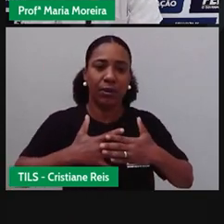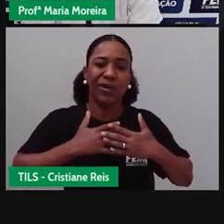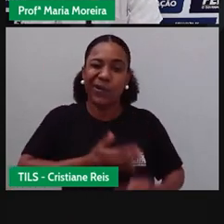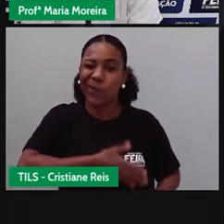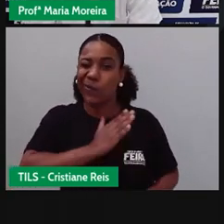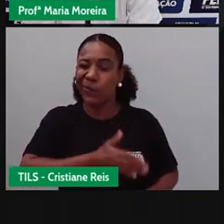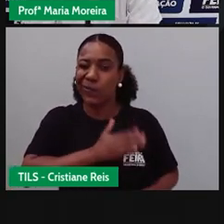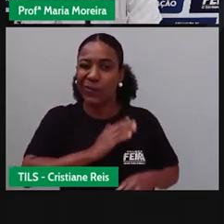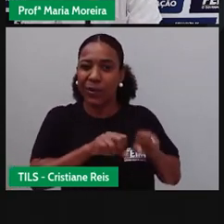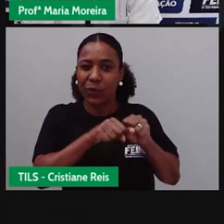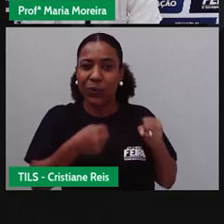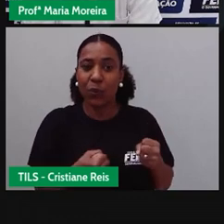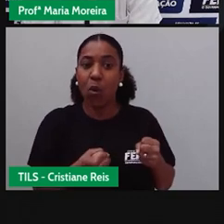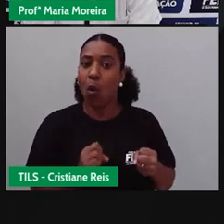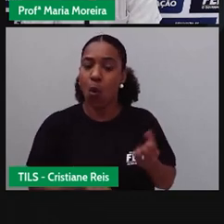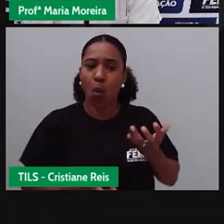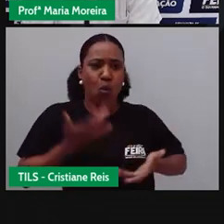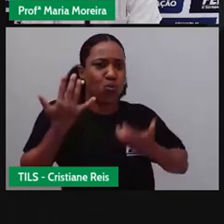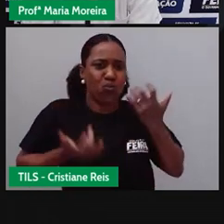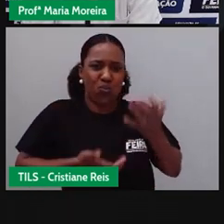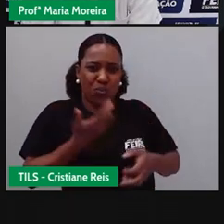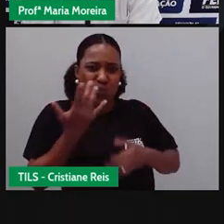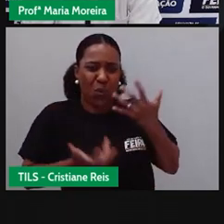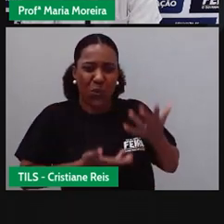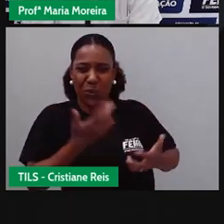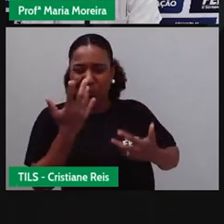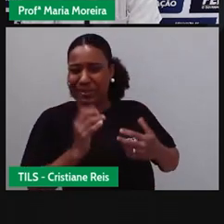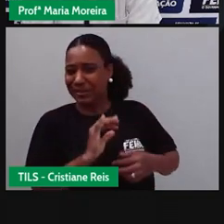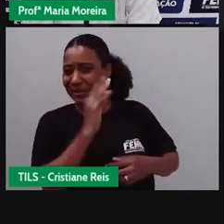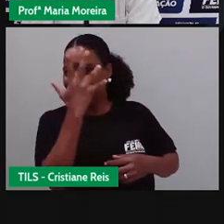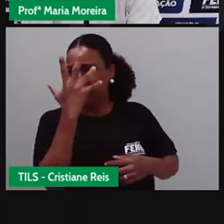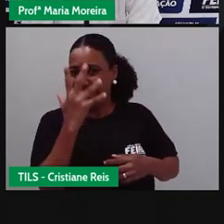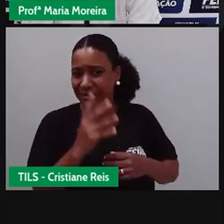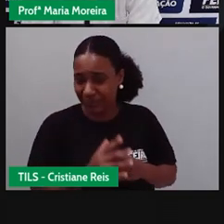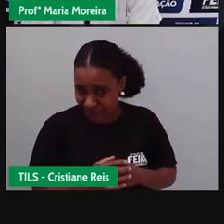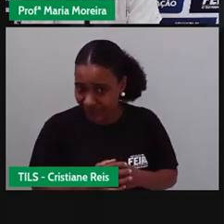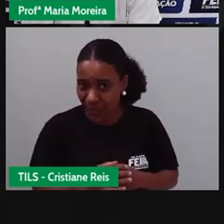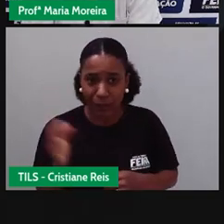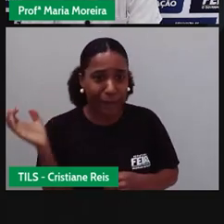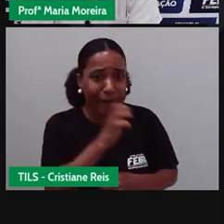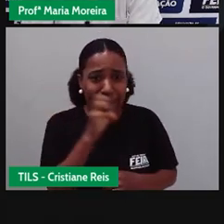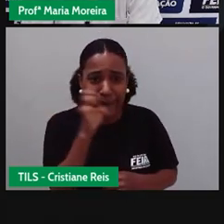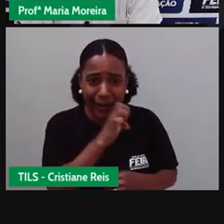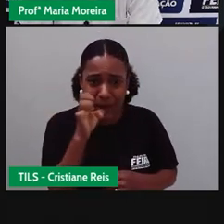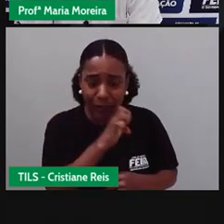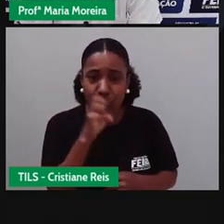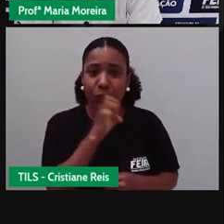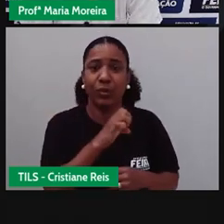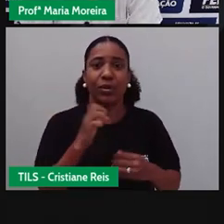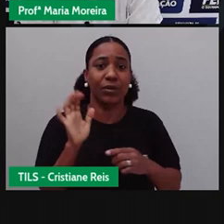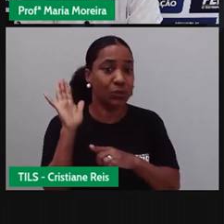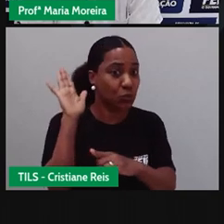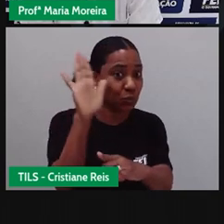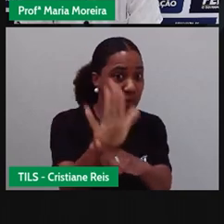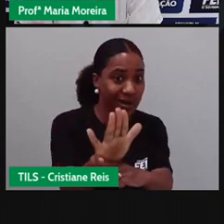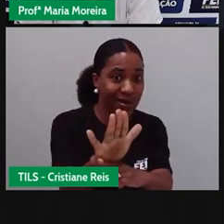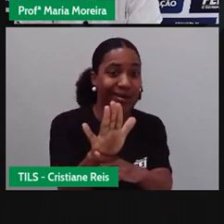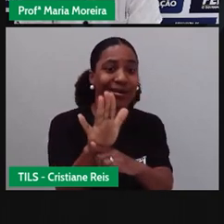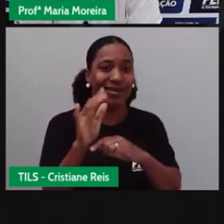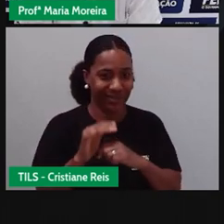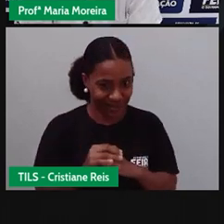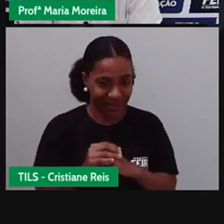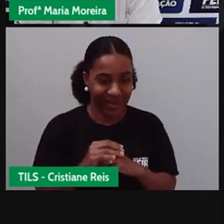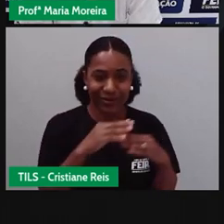fraturas e queimaduras. Ou, que foi que a Pró falou? É aquilo que a distribuição diz. Você vai lá, eles vão atender você e vão te